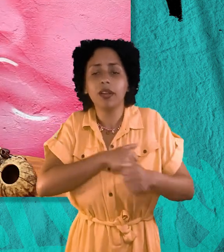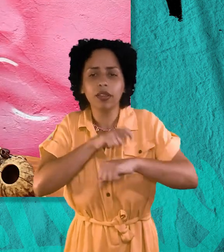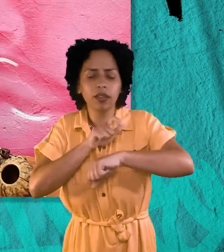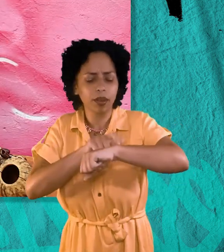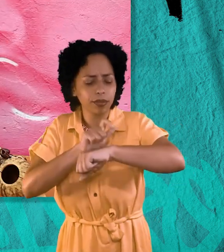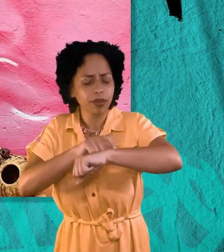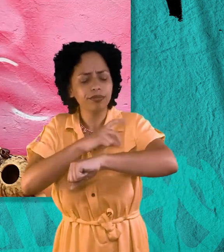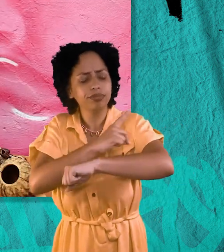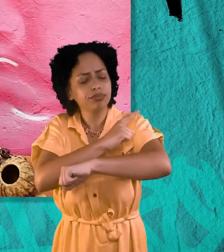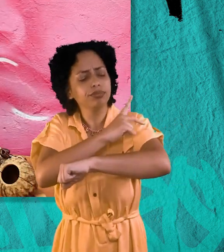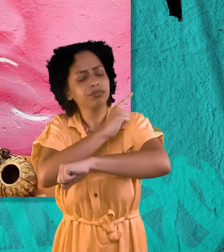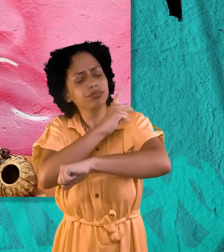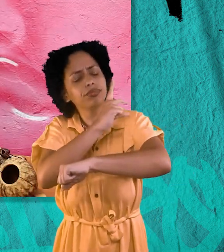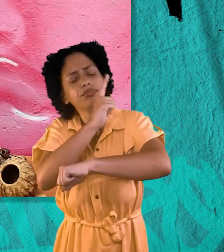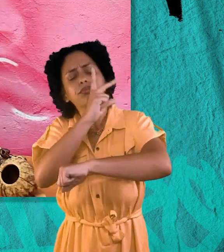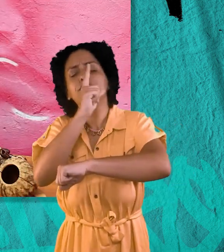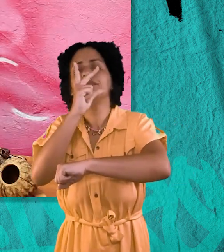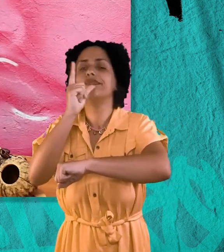foi passando.